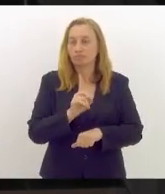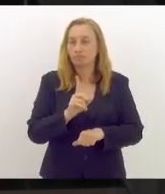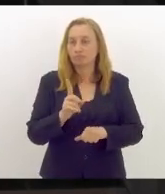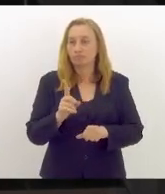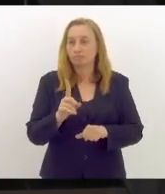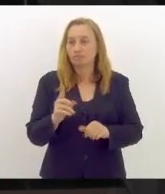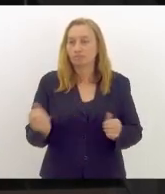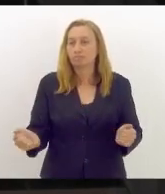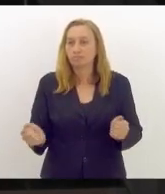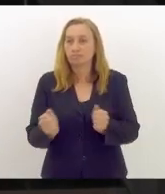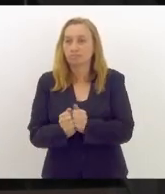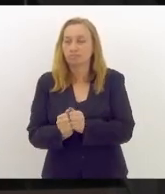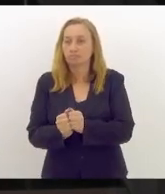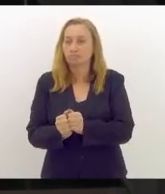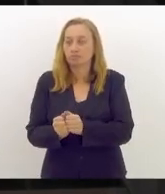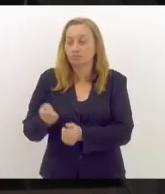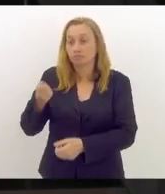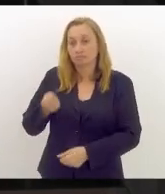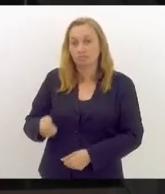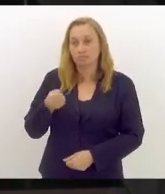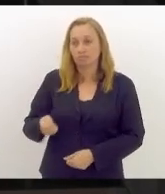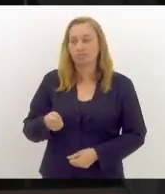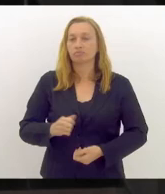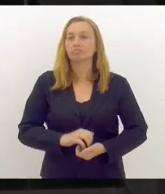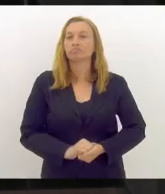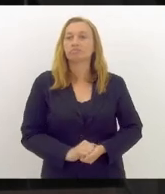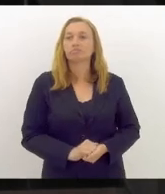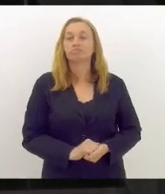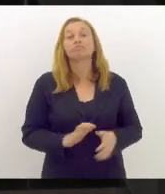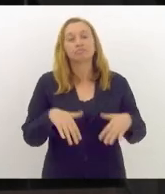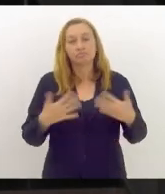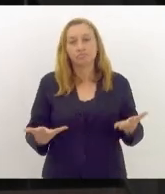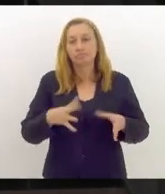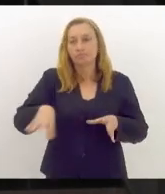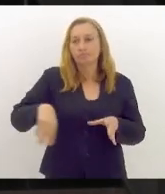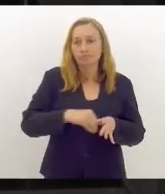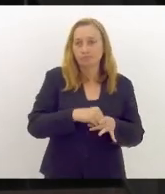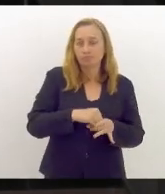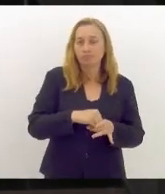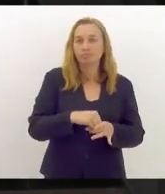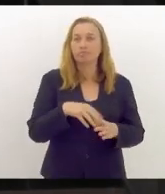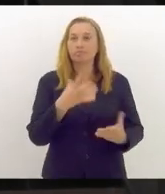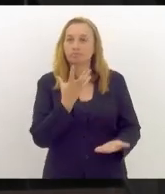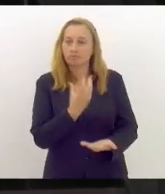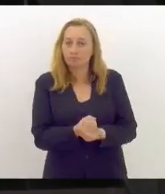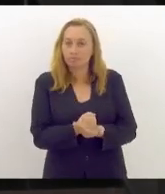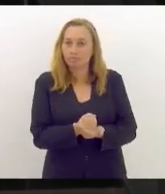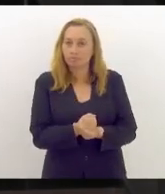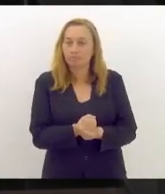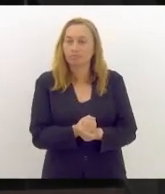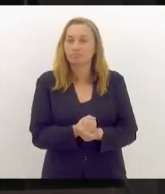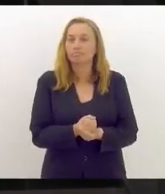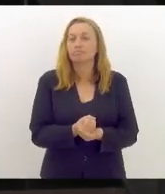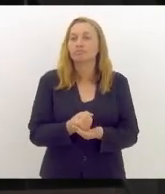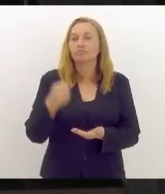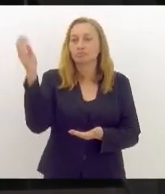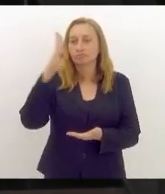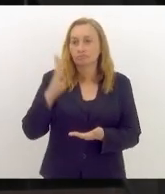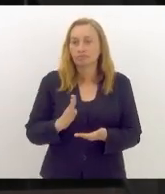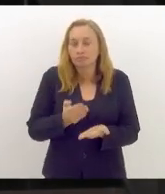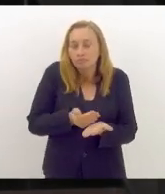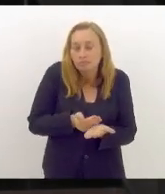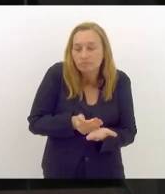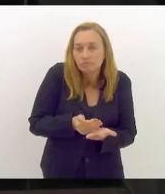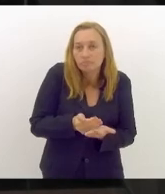da ditadura. Então, dentro desse registro, o Brasil começou a